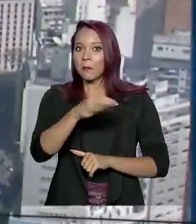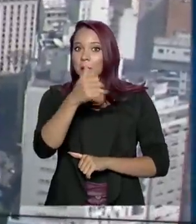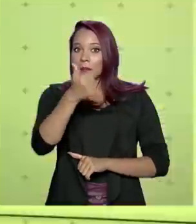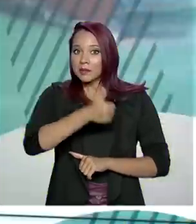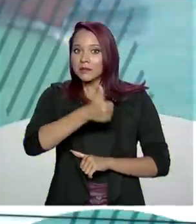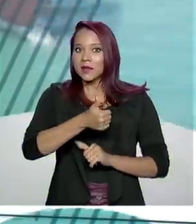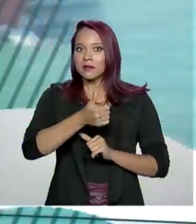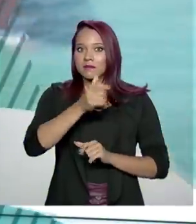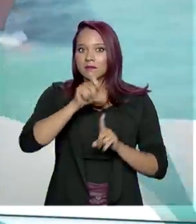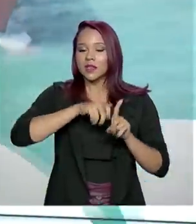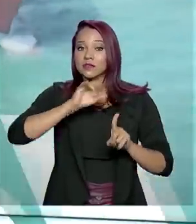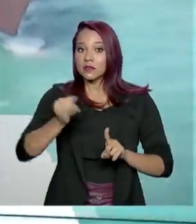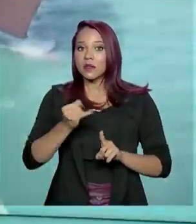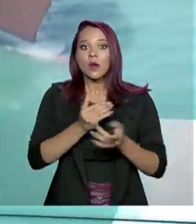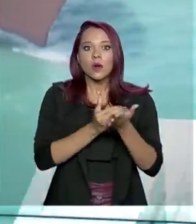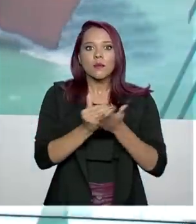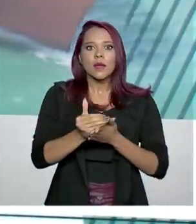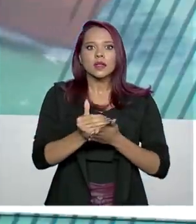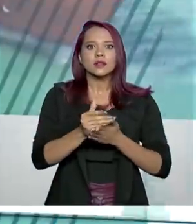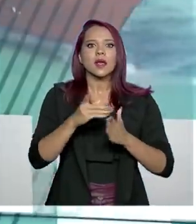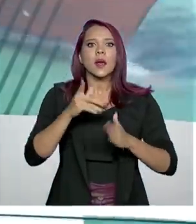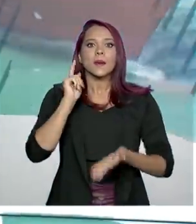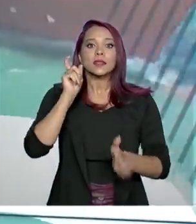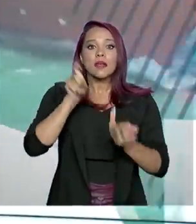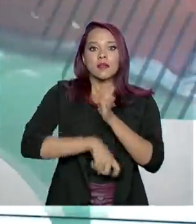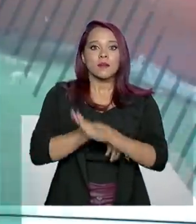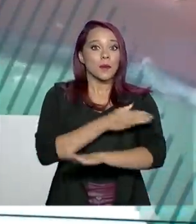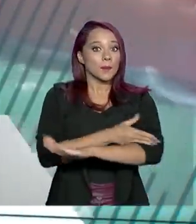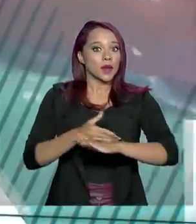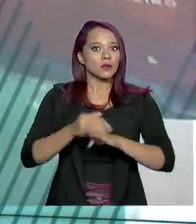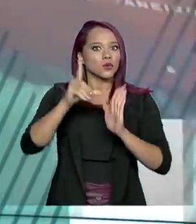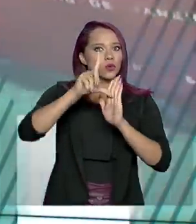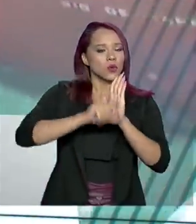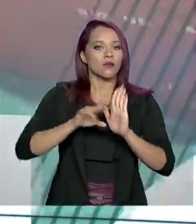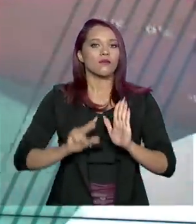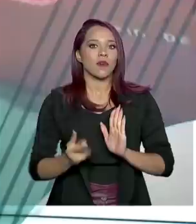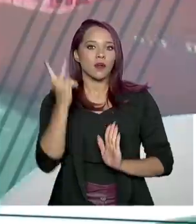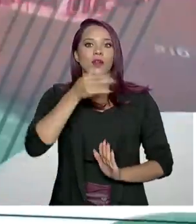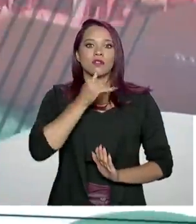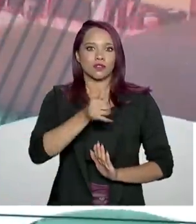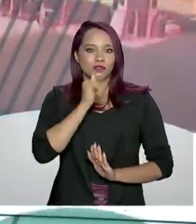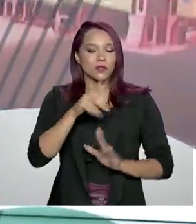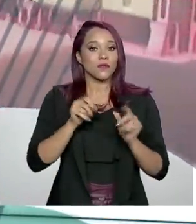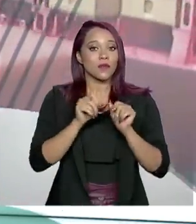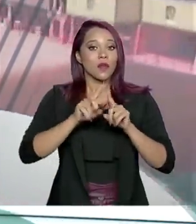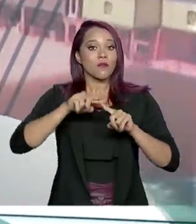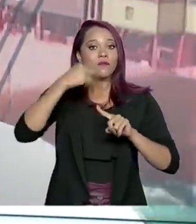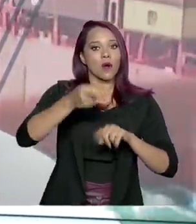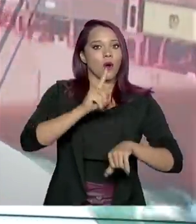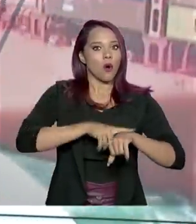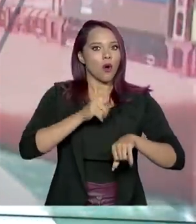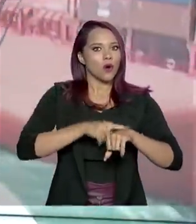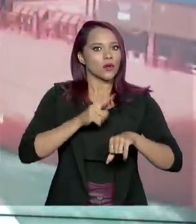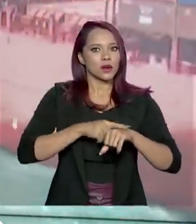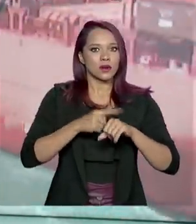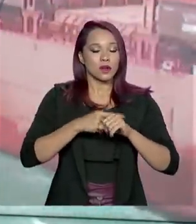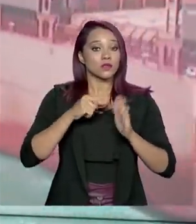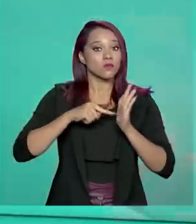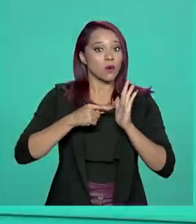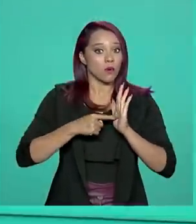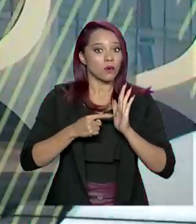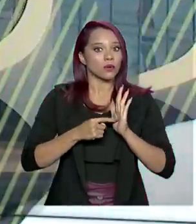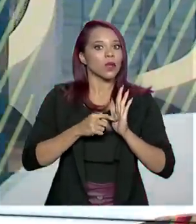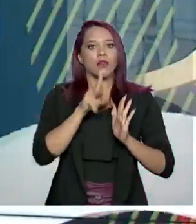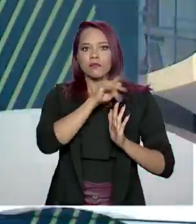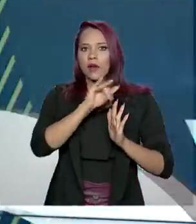janeiro, entra em vigor a chamada tarifa branca, que reduz o preço da energia consumida fora do horário de ponta. A medida vai valer